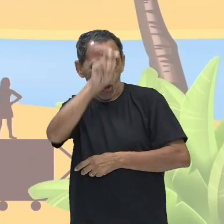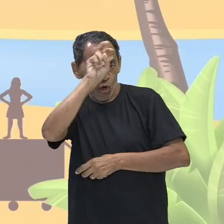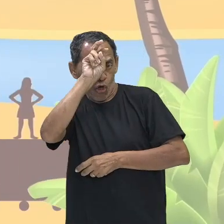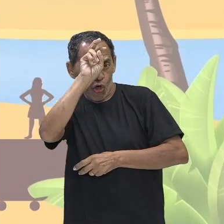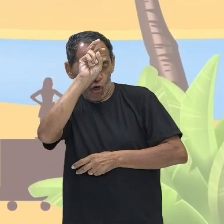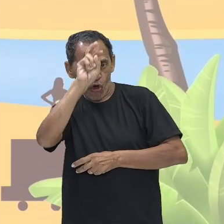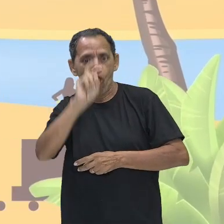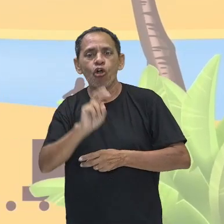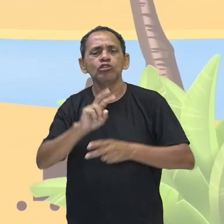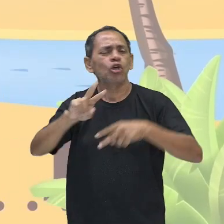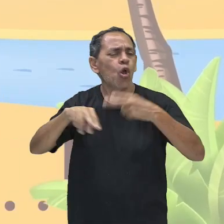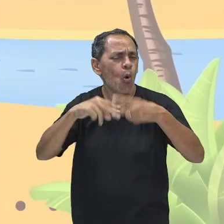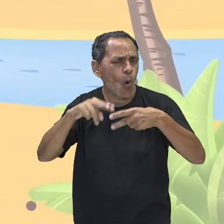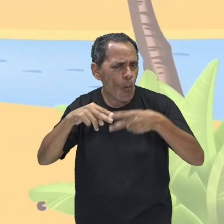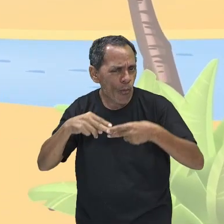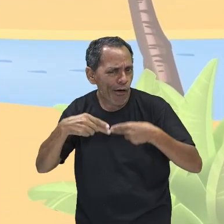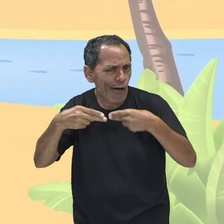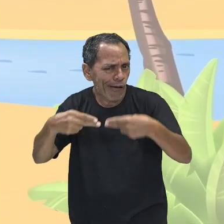dádiva do rio Nilo.